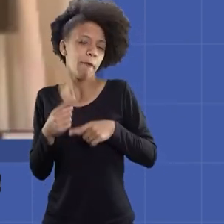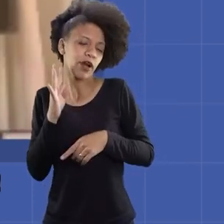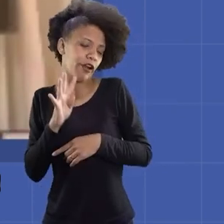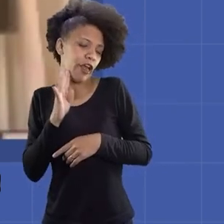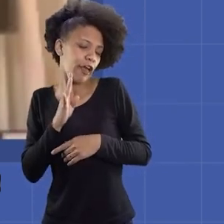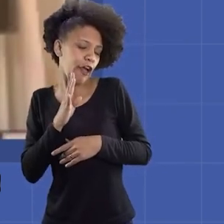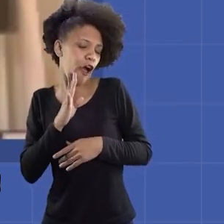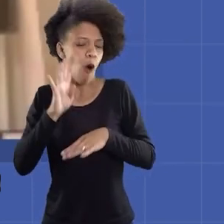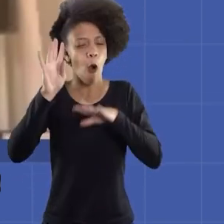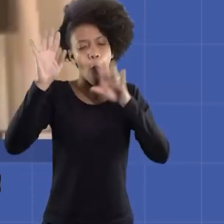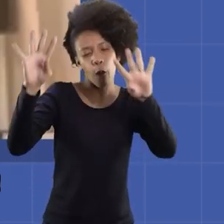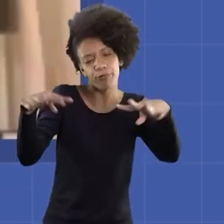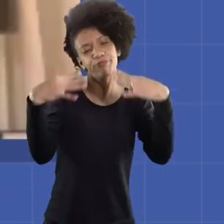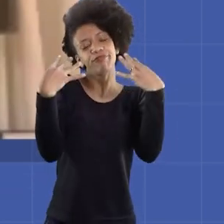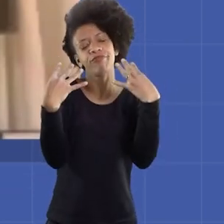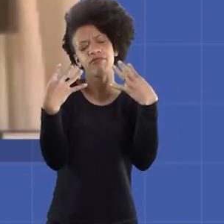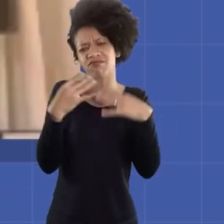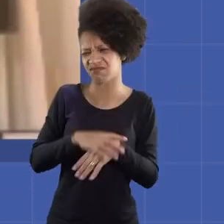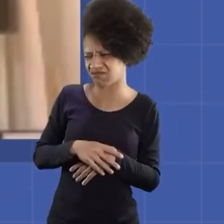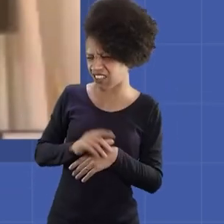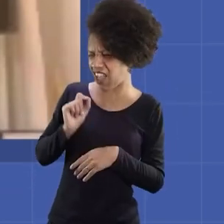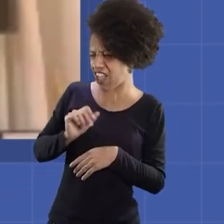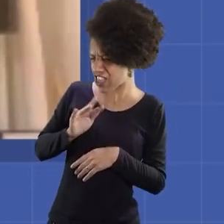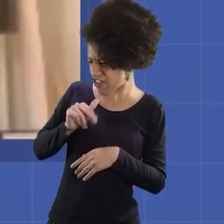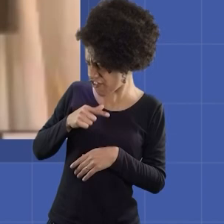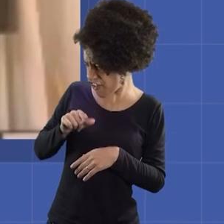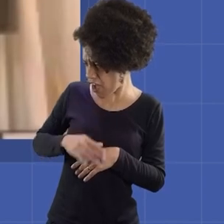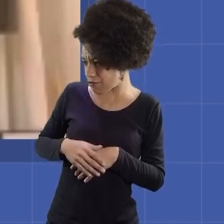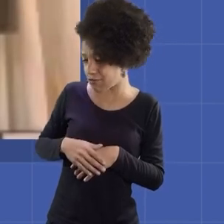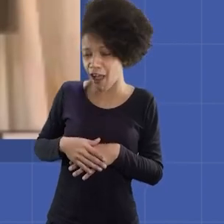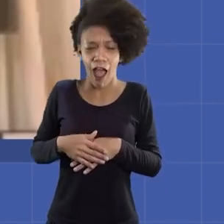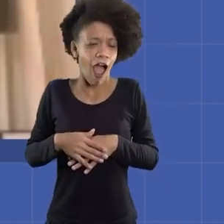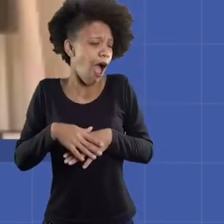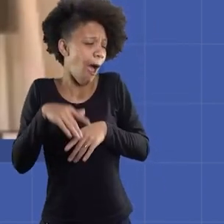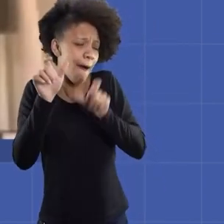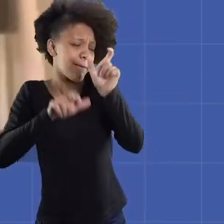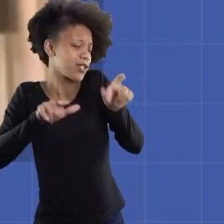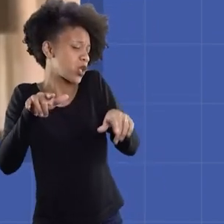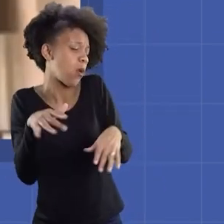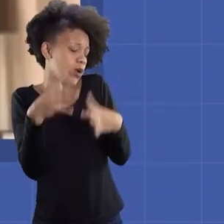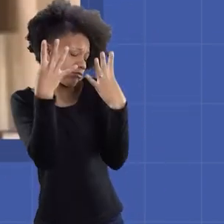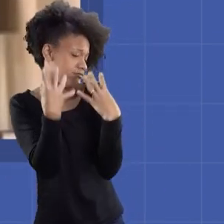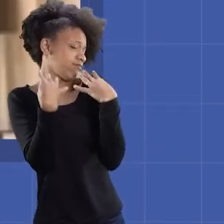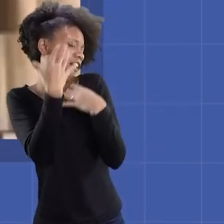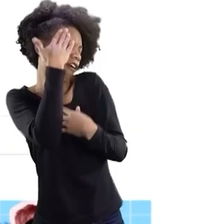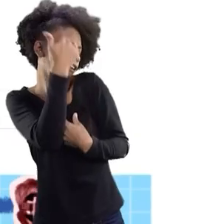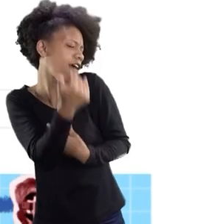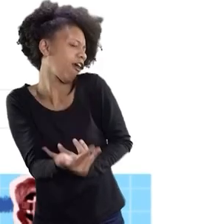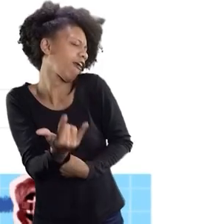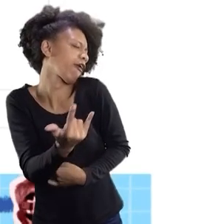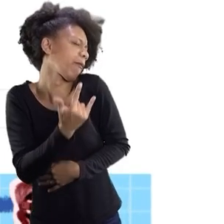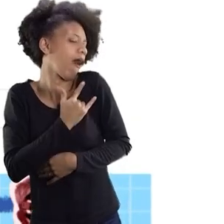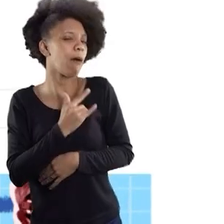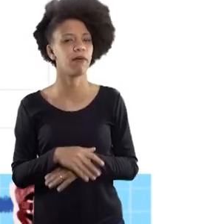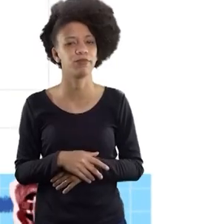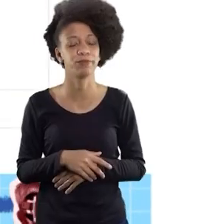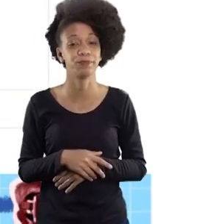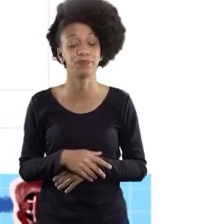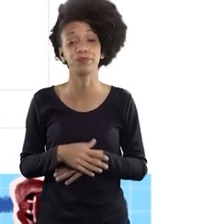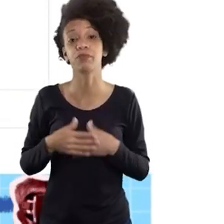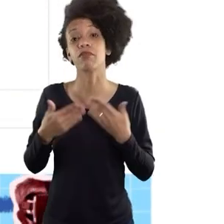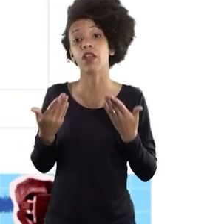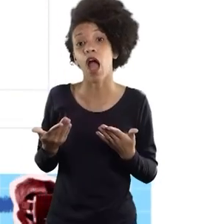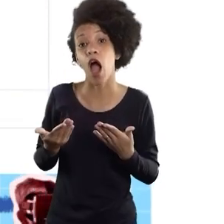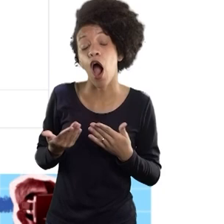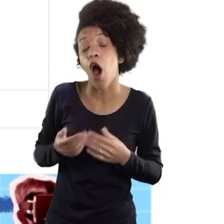legal com os meus fãs que fãs que fãs é muitos fãs mãe gostam de mim o Lunetas